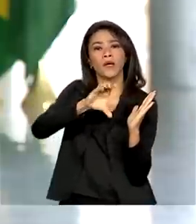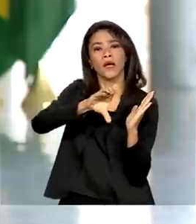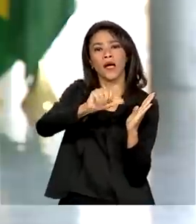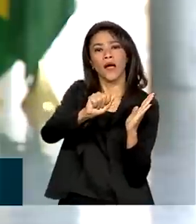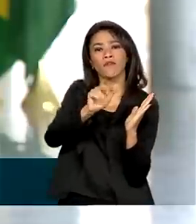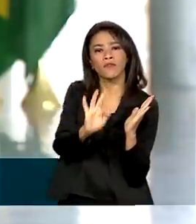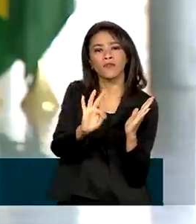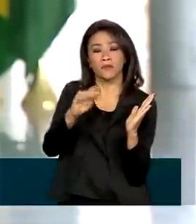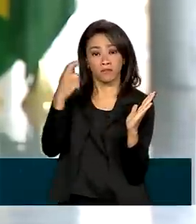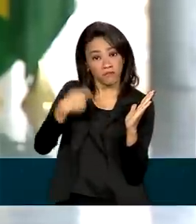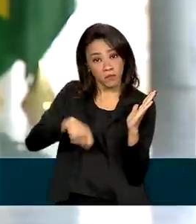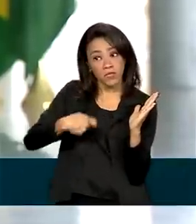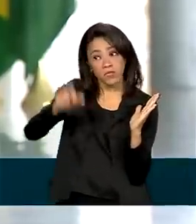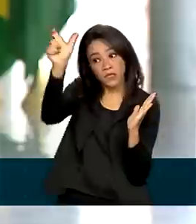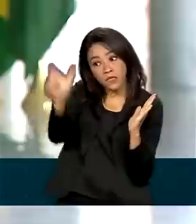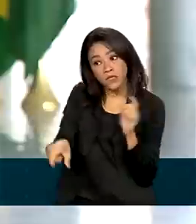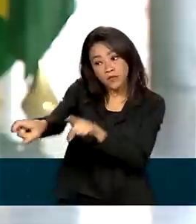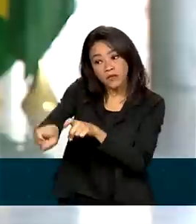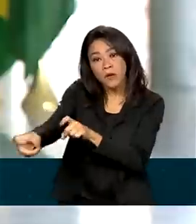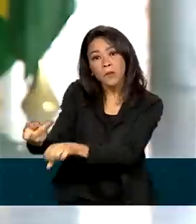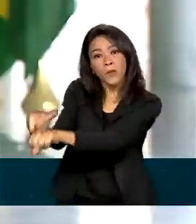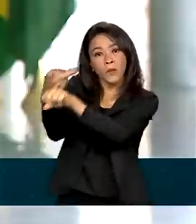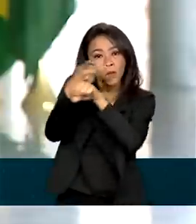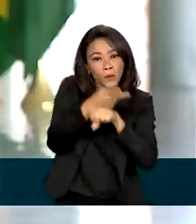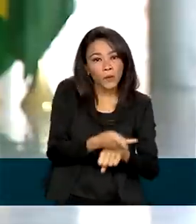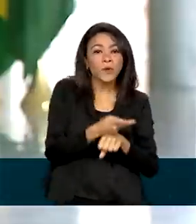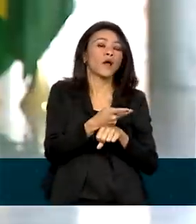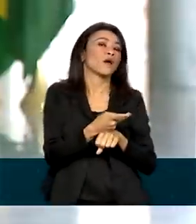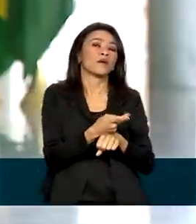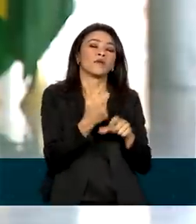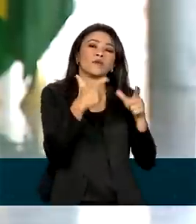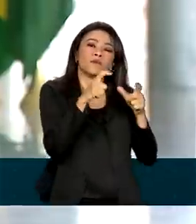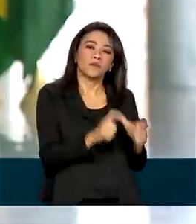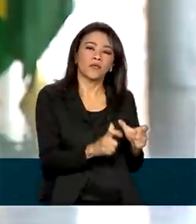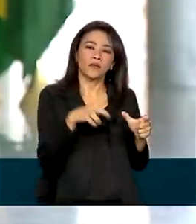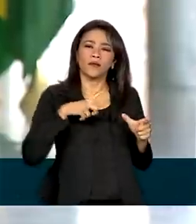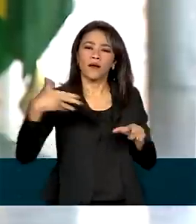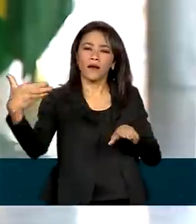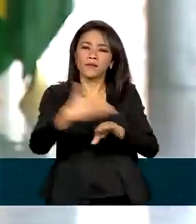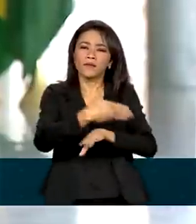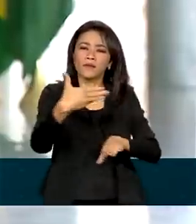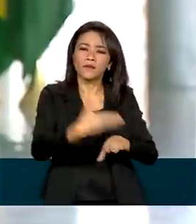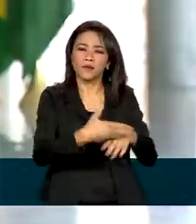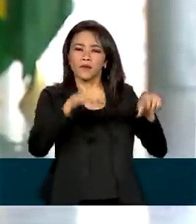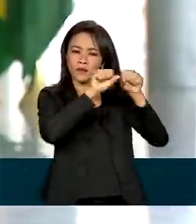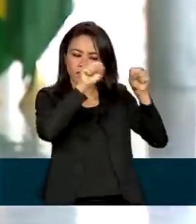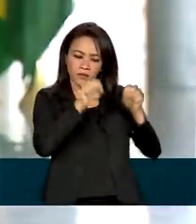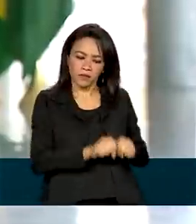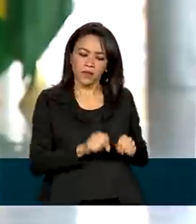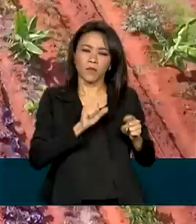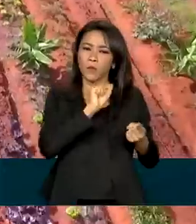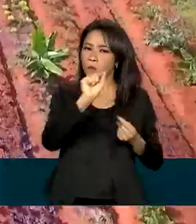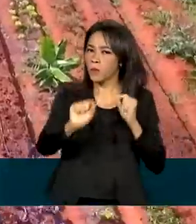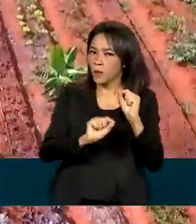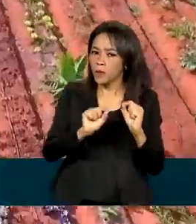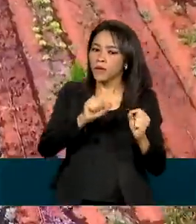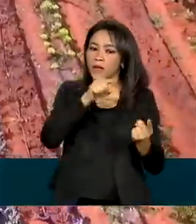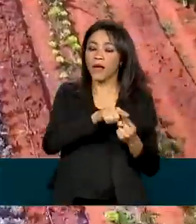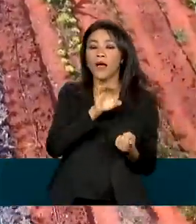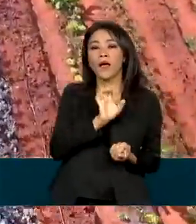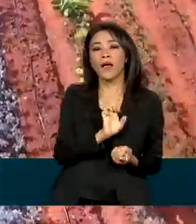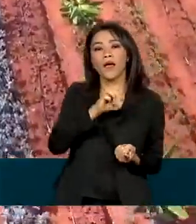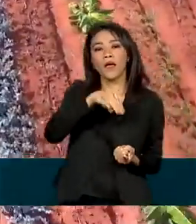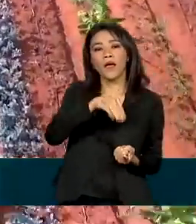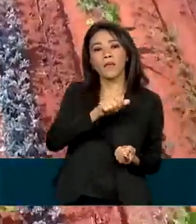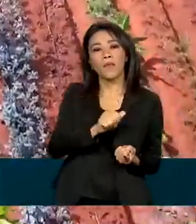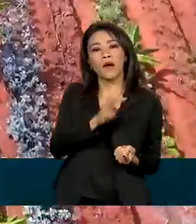o agricultor deve procurar um dos agentes autorizados que tem acesso ao sistema. São eles as unidades da EMATER,